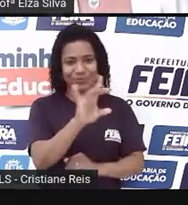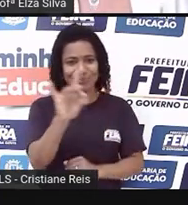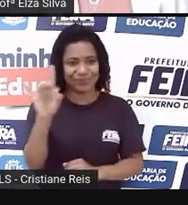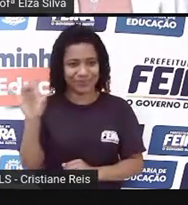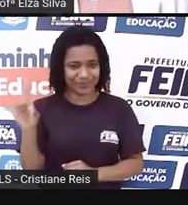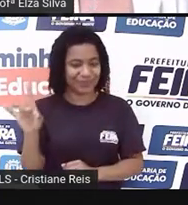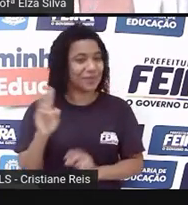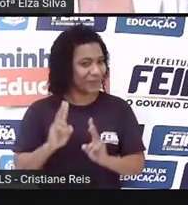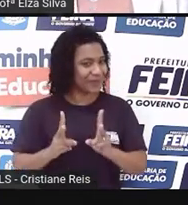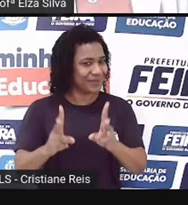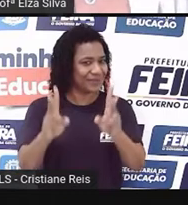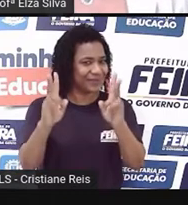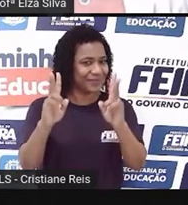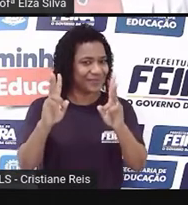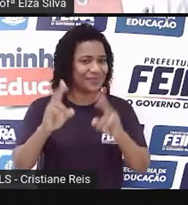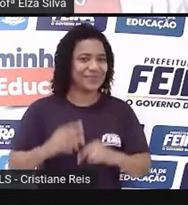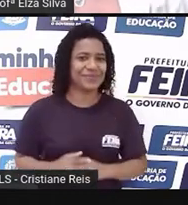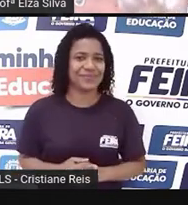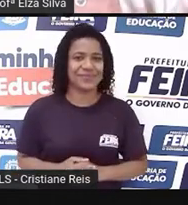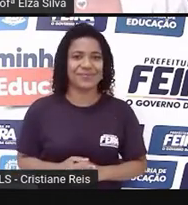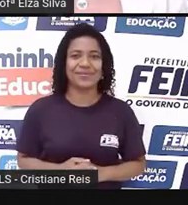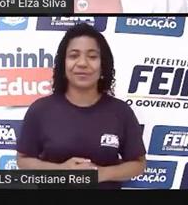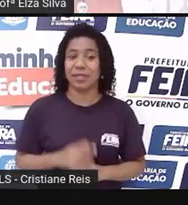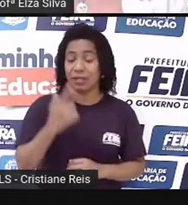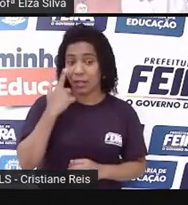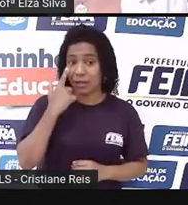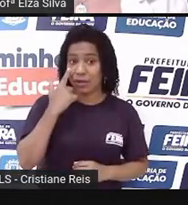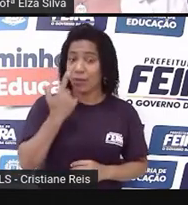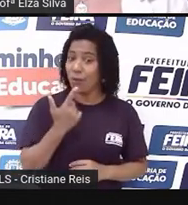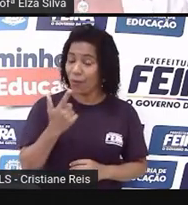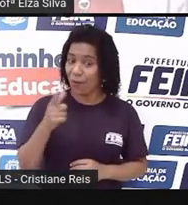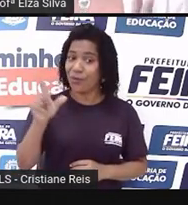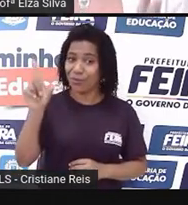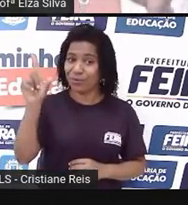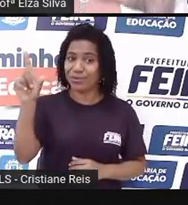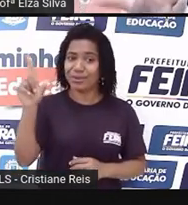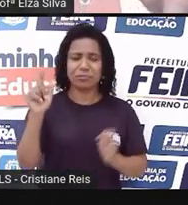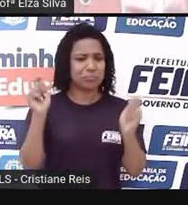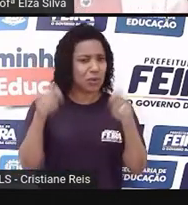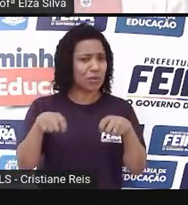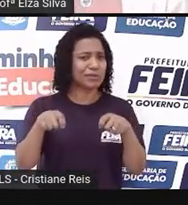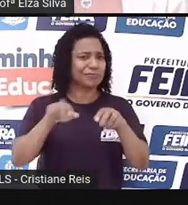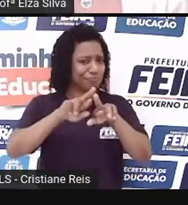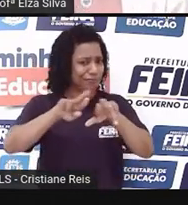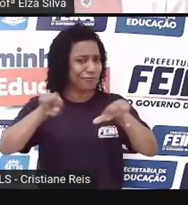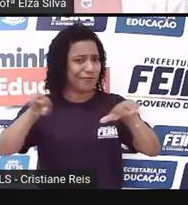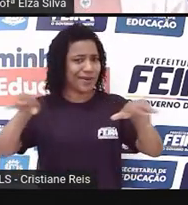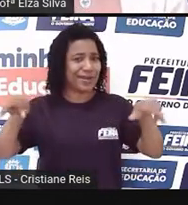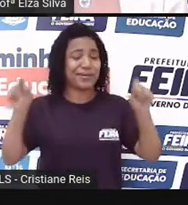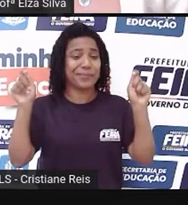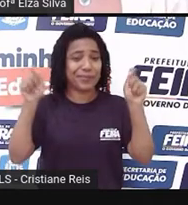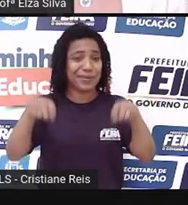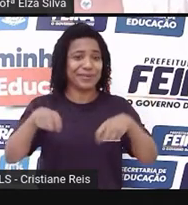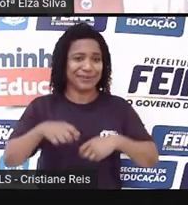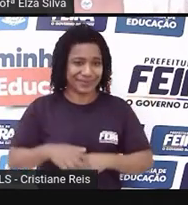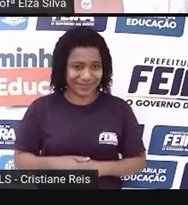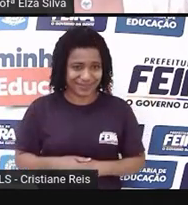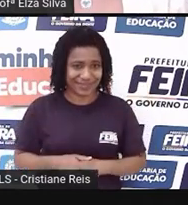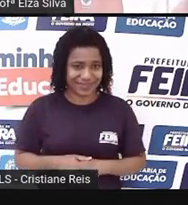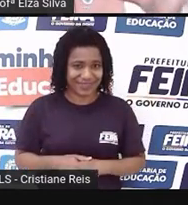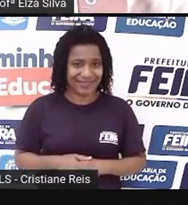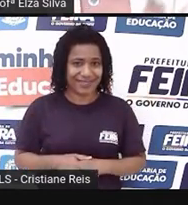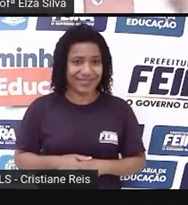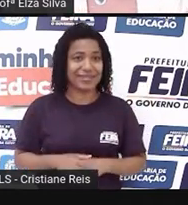So, é claro que existe também outra possibilidade. Além, essa possibilidade que eu estou mostrando agora é a mais comum,